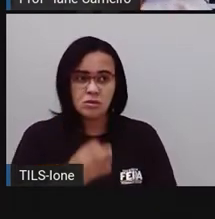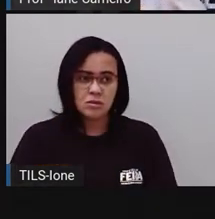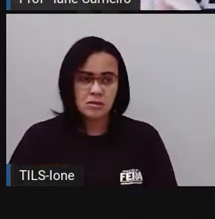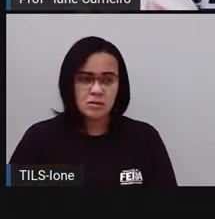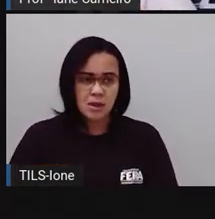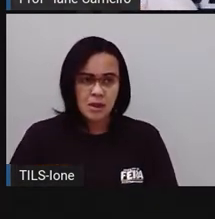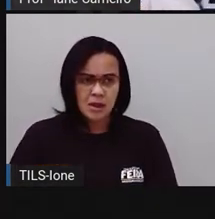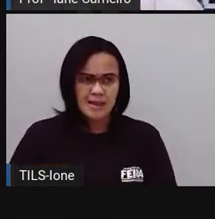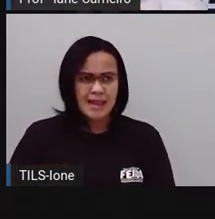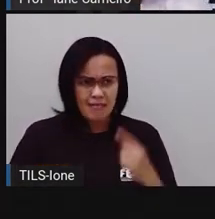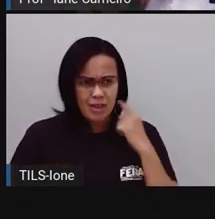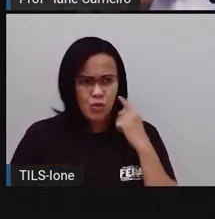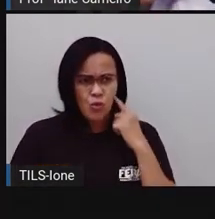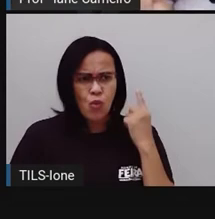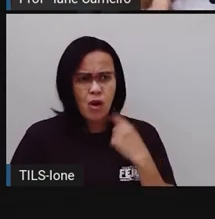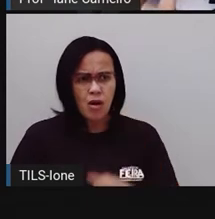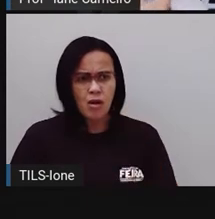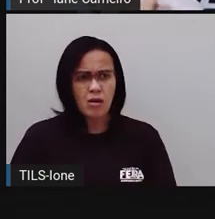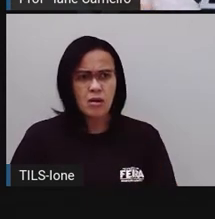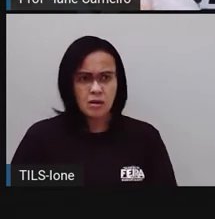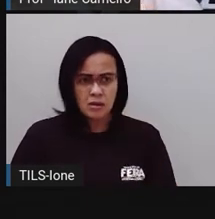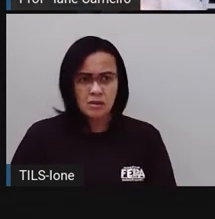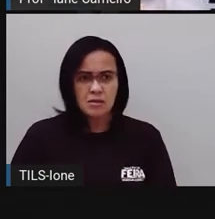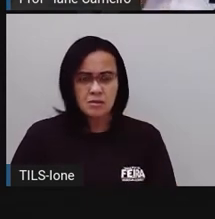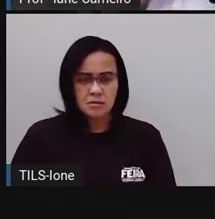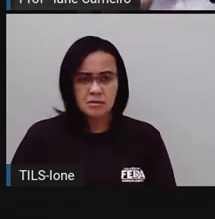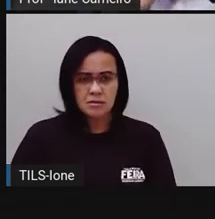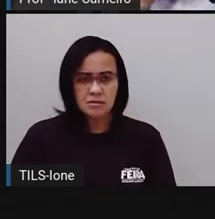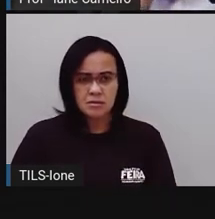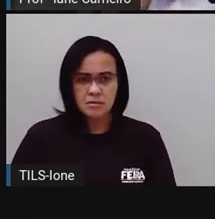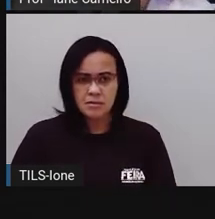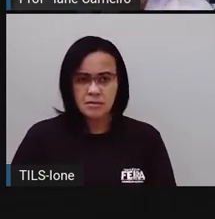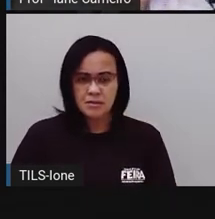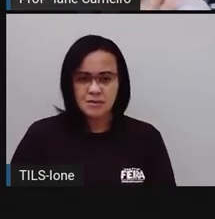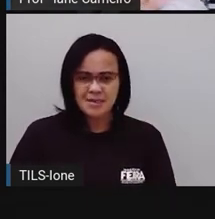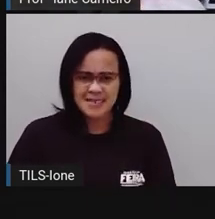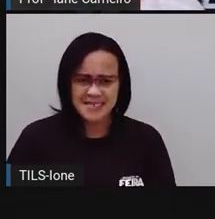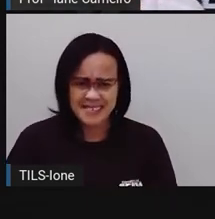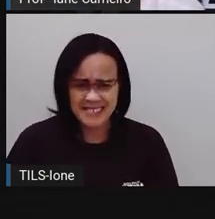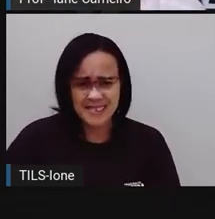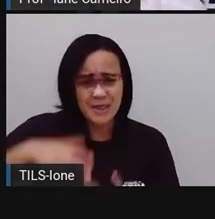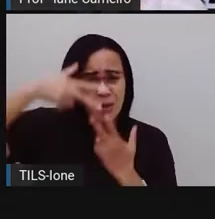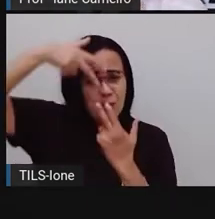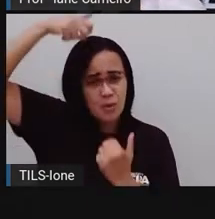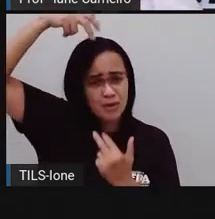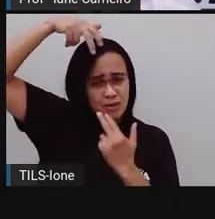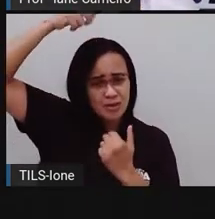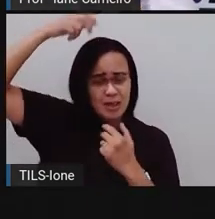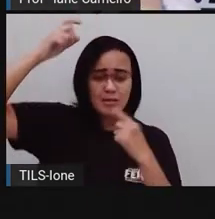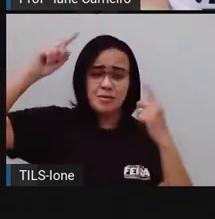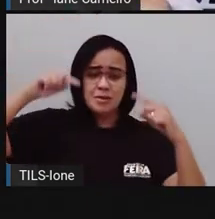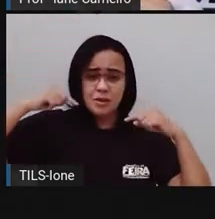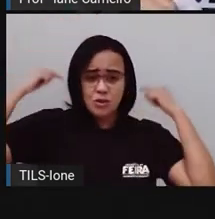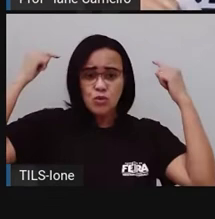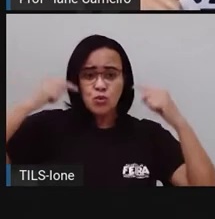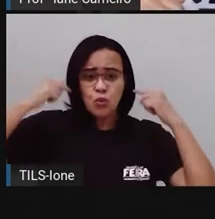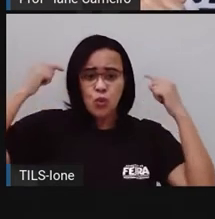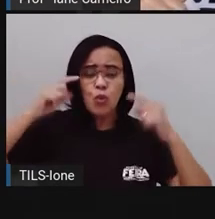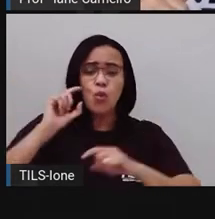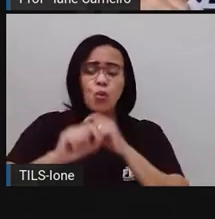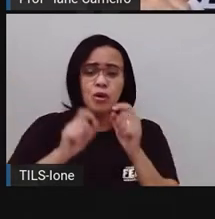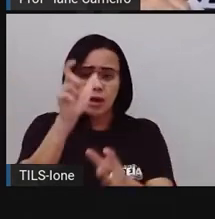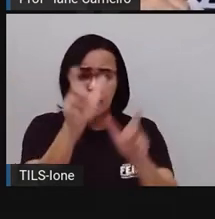corvo, pode ser o cabrito, pode ser o pastor, né? Os personagens masculinos que vão aparecendo aí